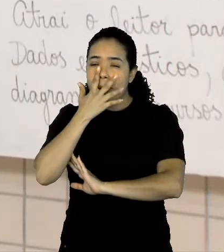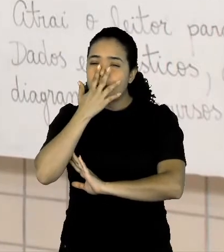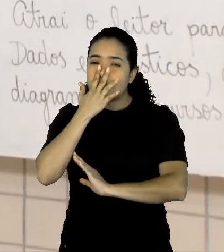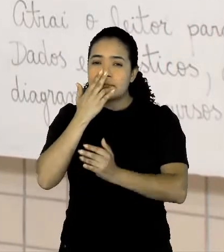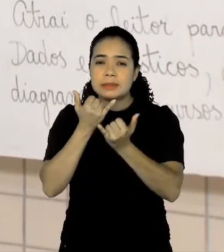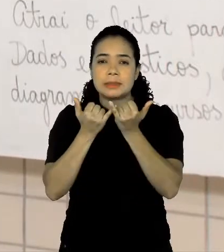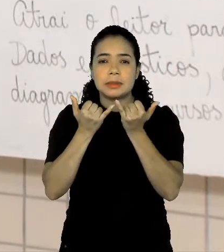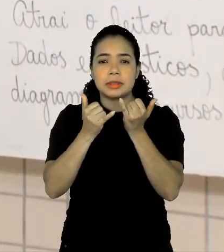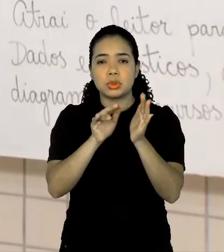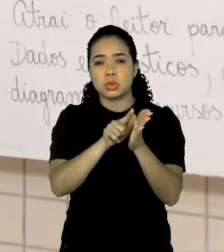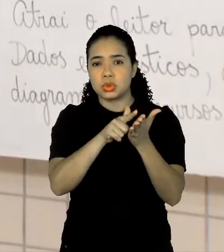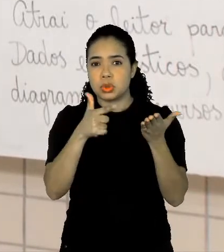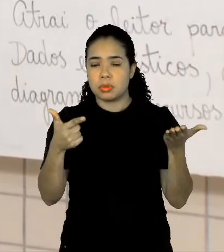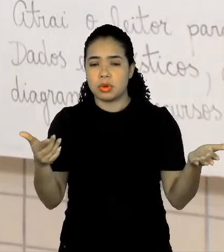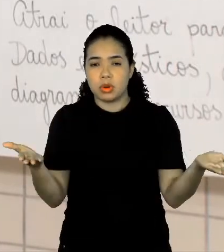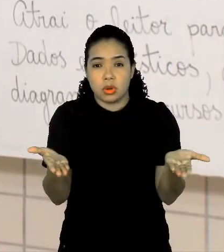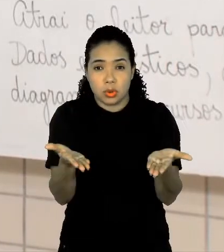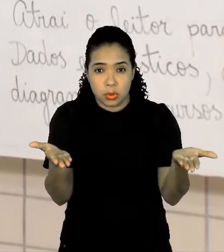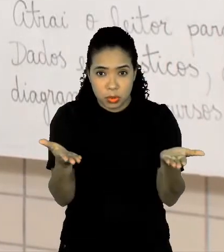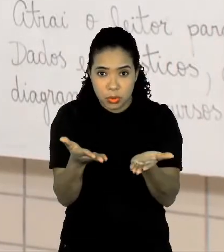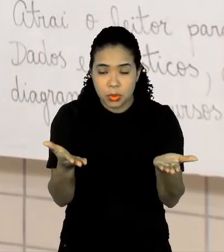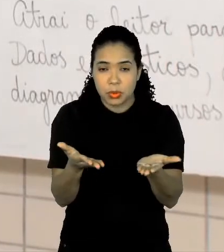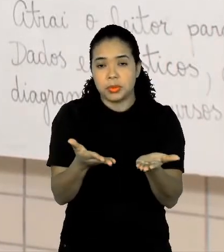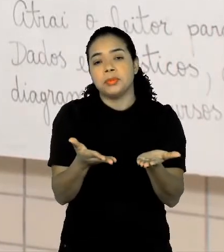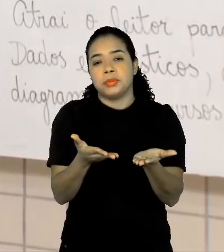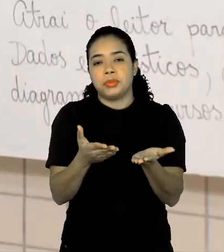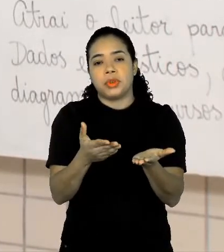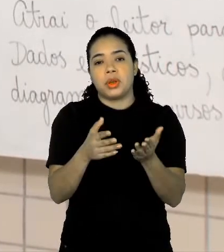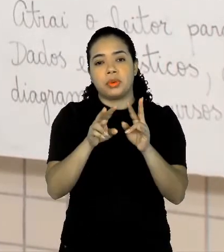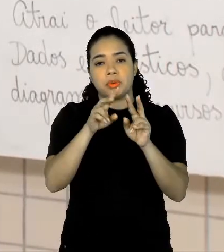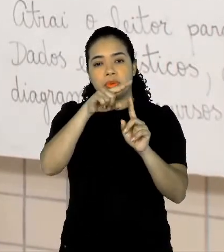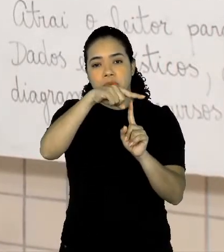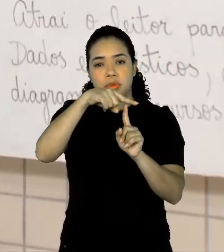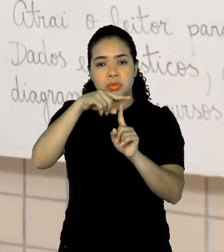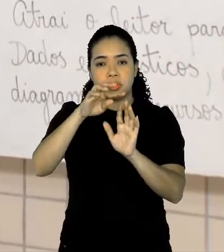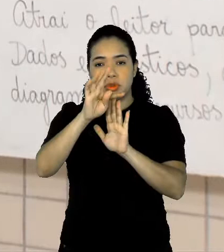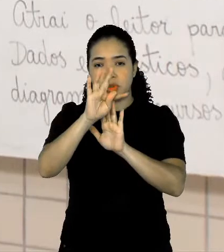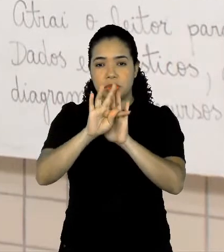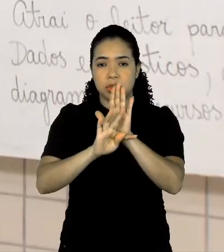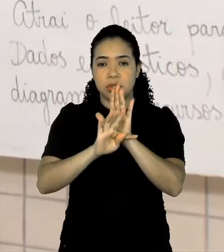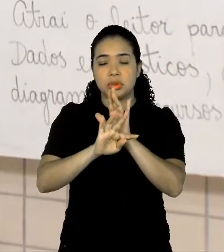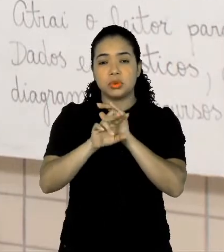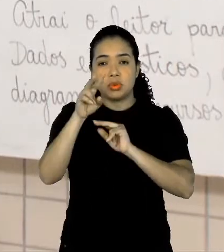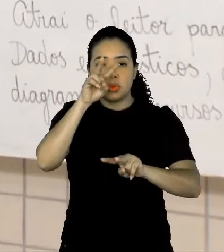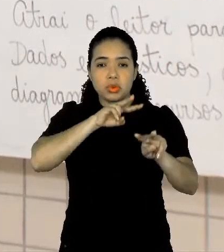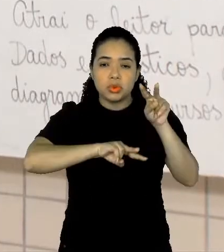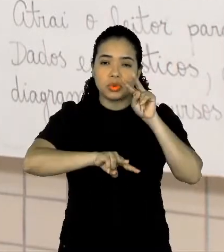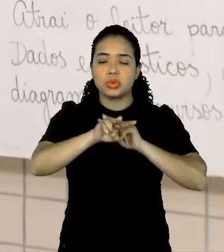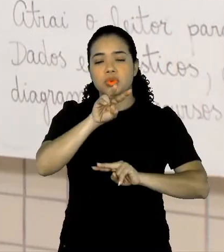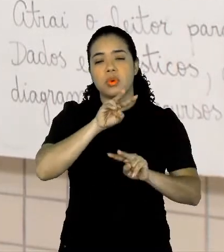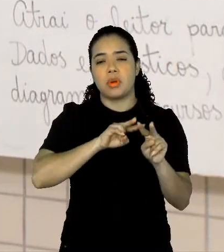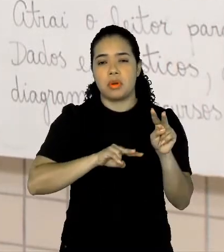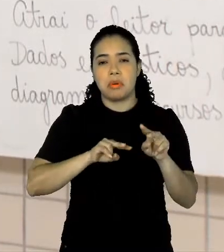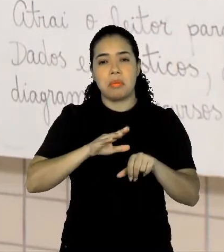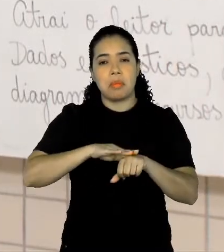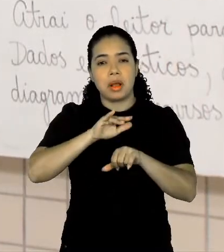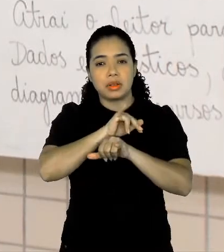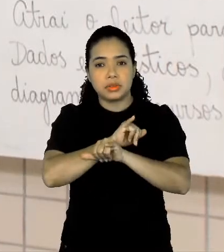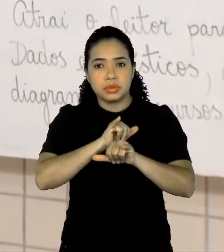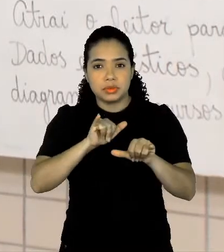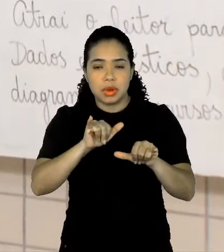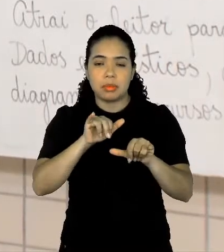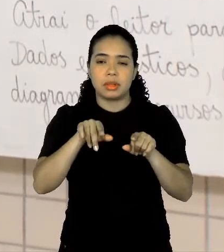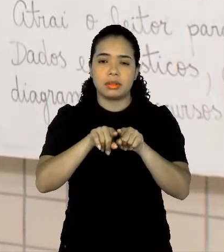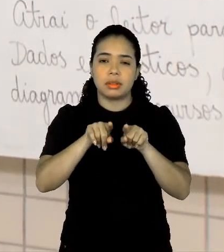contemporâneo, porque trabalha com esse tipo de texto para trazer, nem que seja trazer mais informação, para